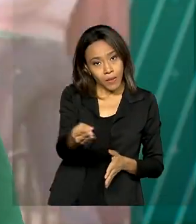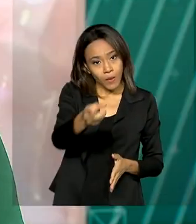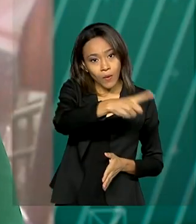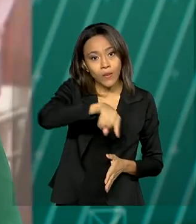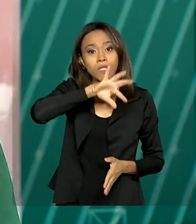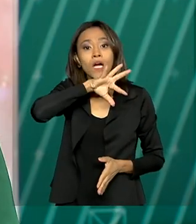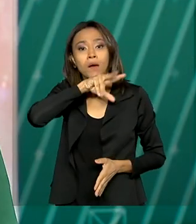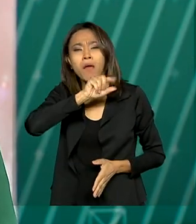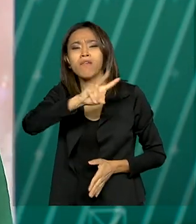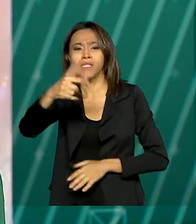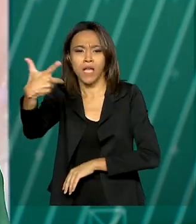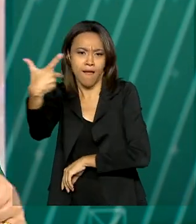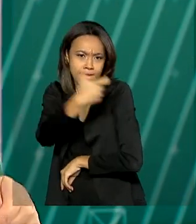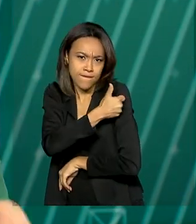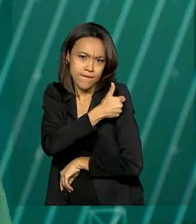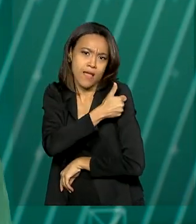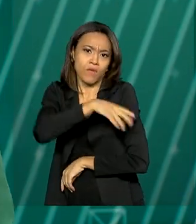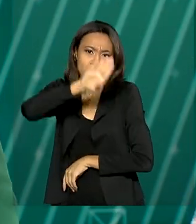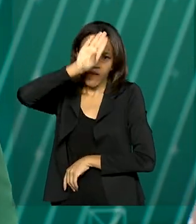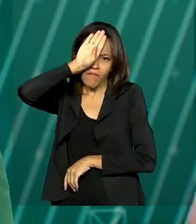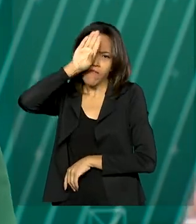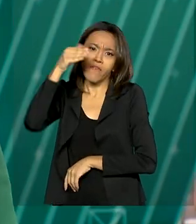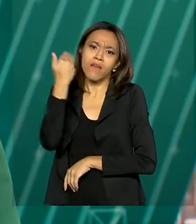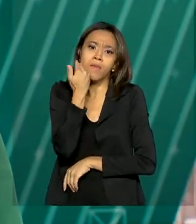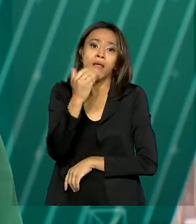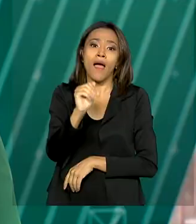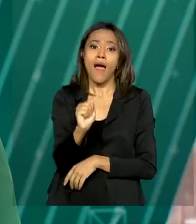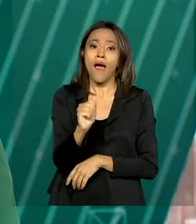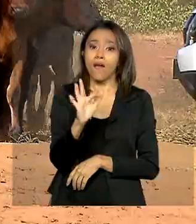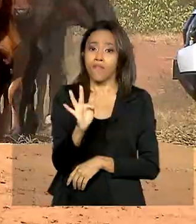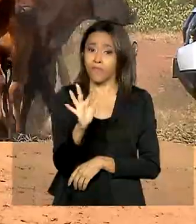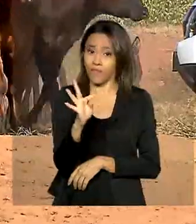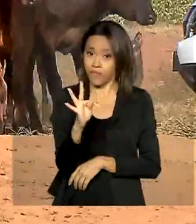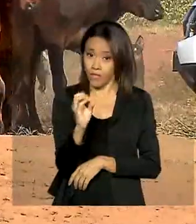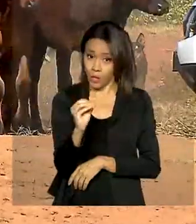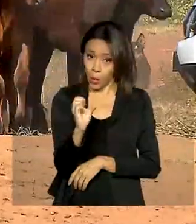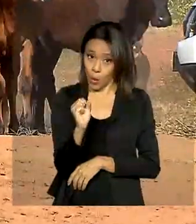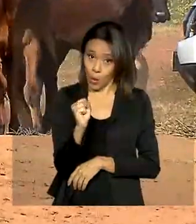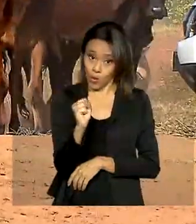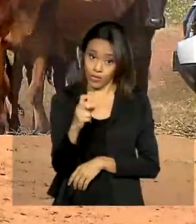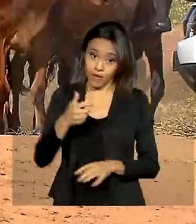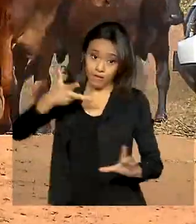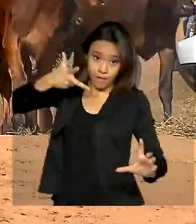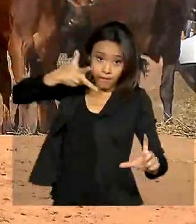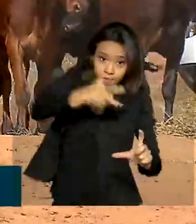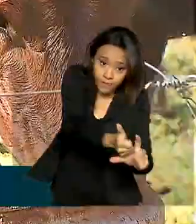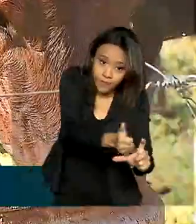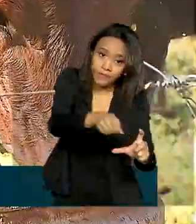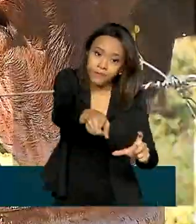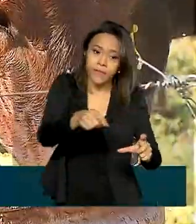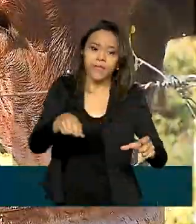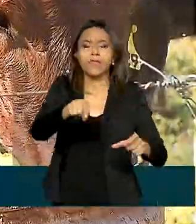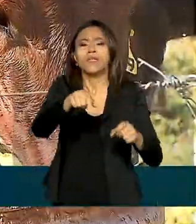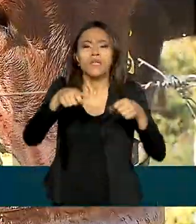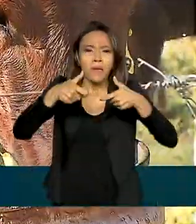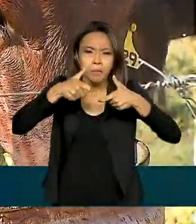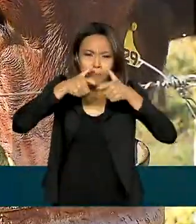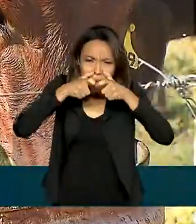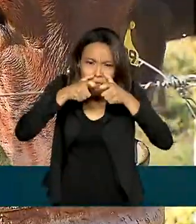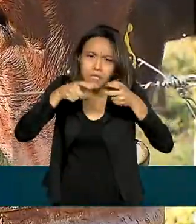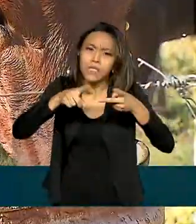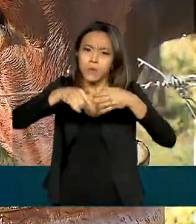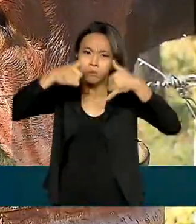vacinados contra a febre afetosa até o fim deste mês. Bovinos e bubalinos com até dois anos de idade precisam ser